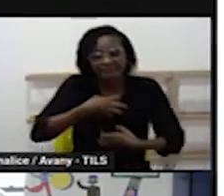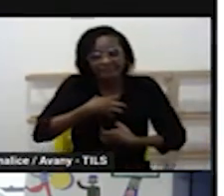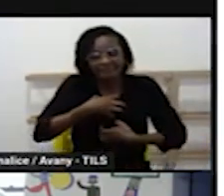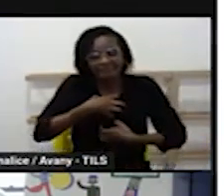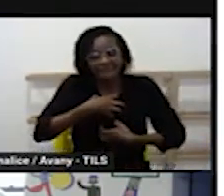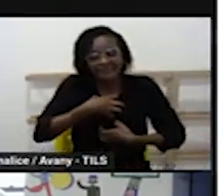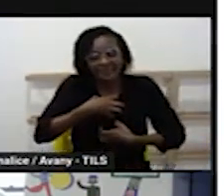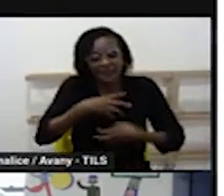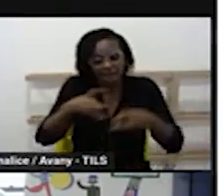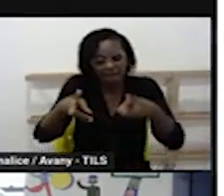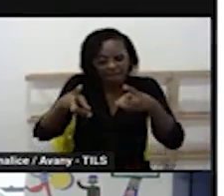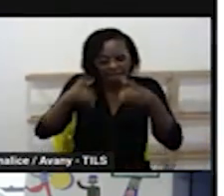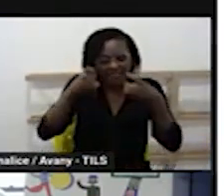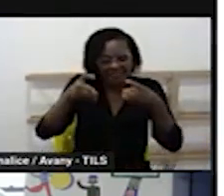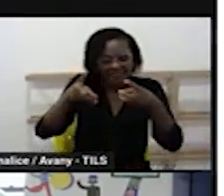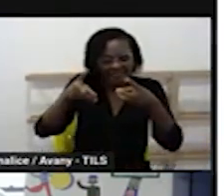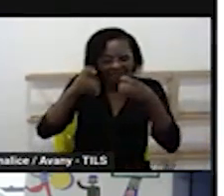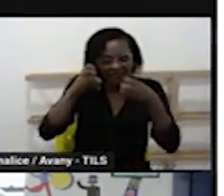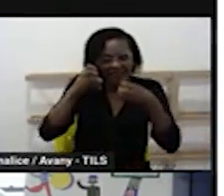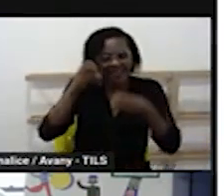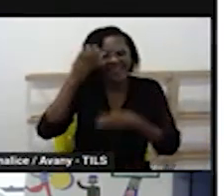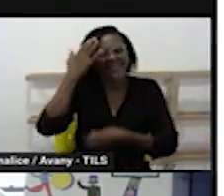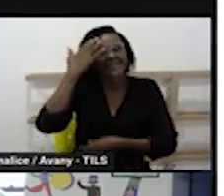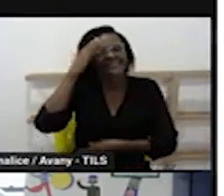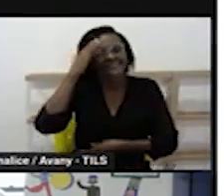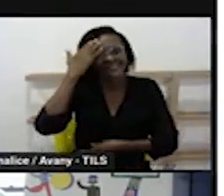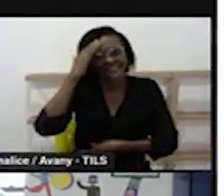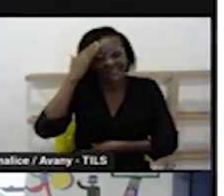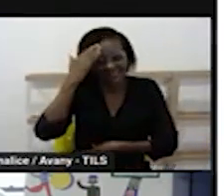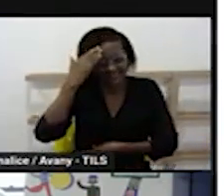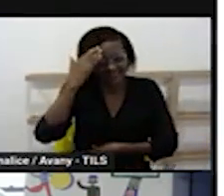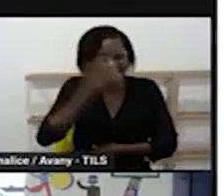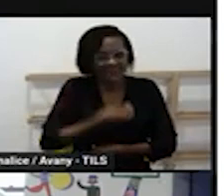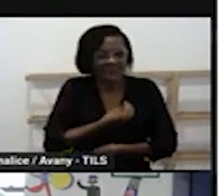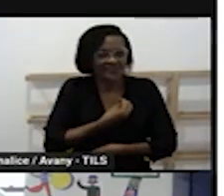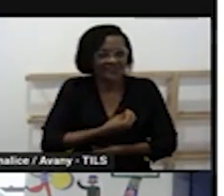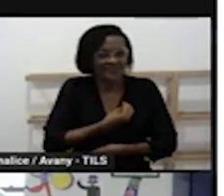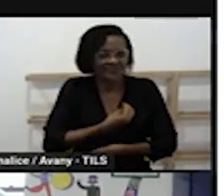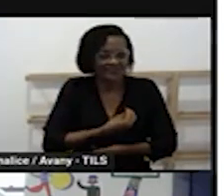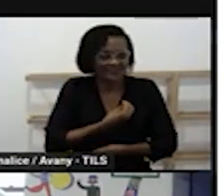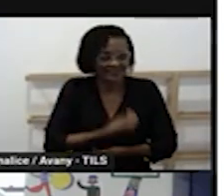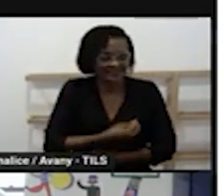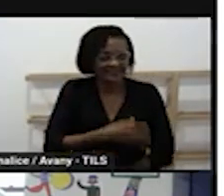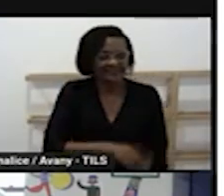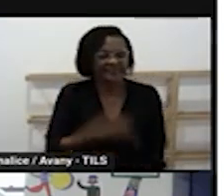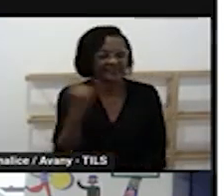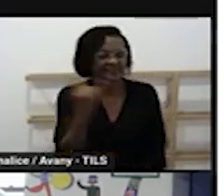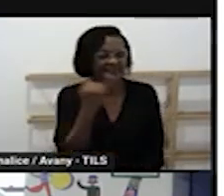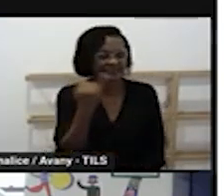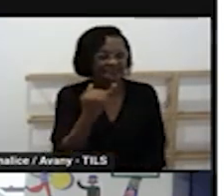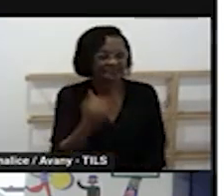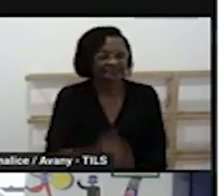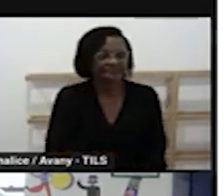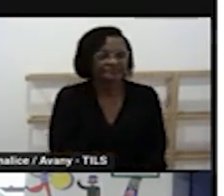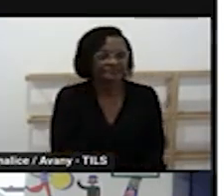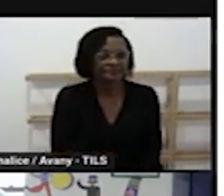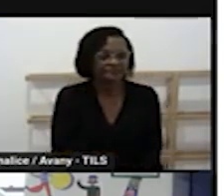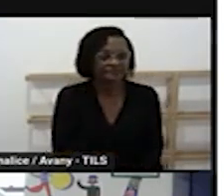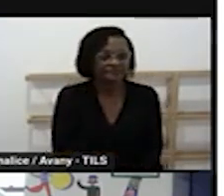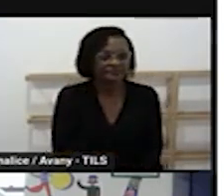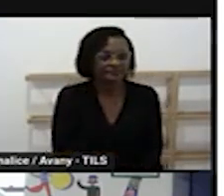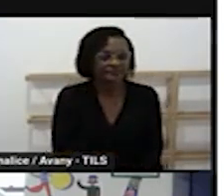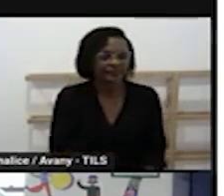e não só a garantia de um saber na sua totalidade ok? precisa